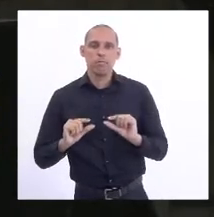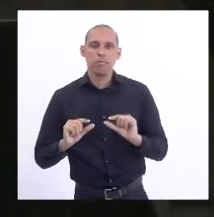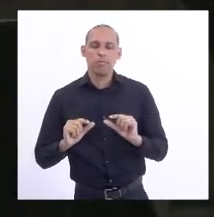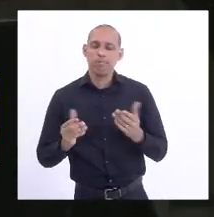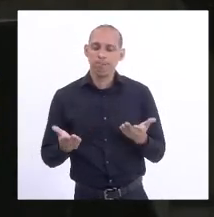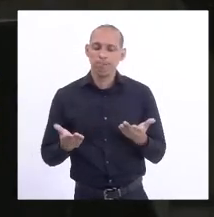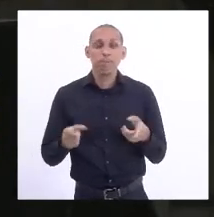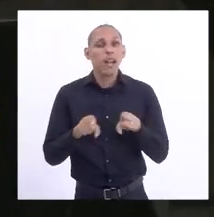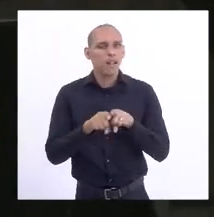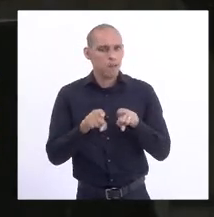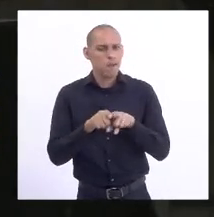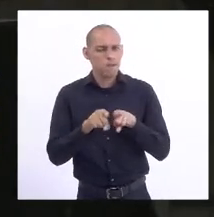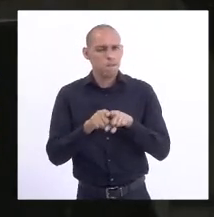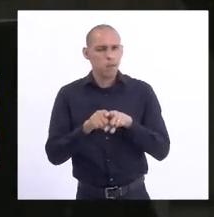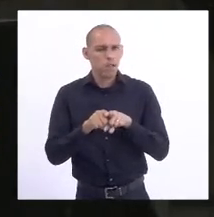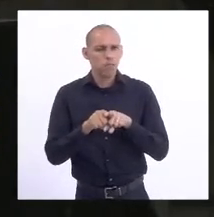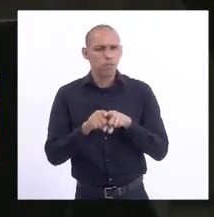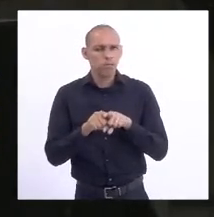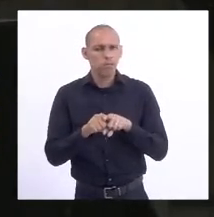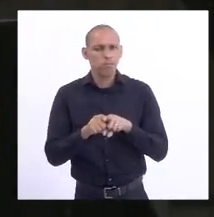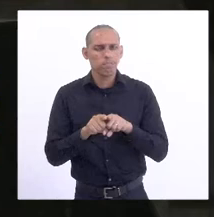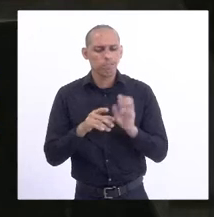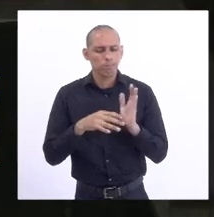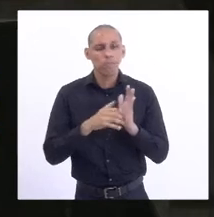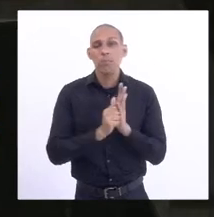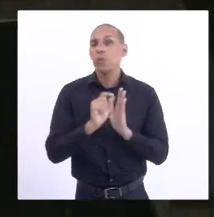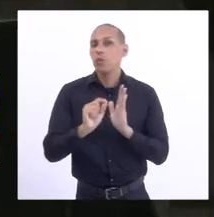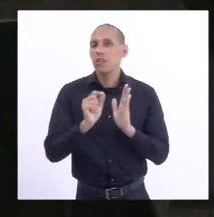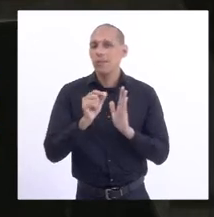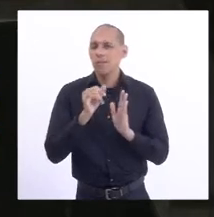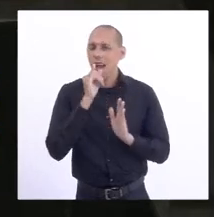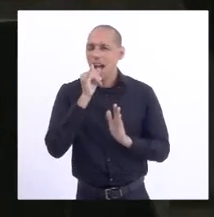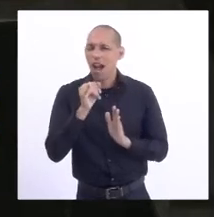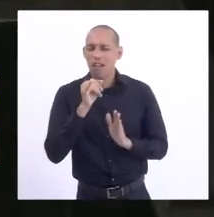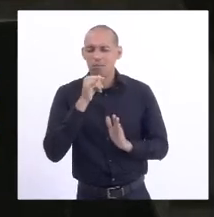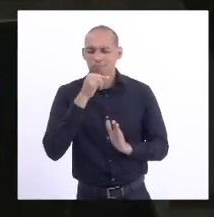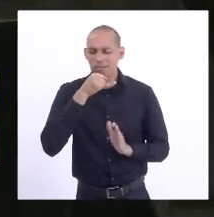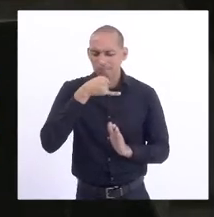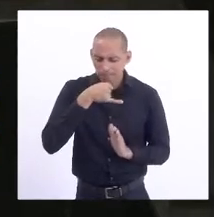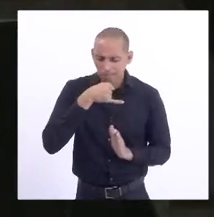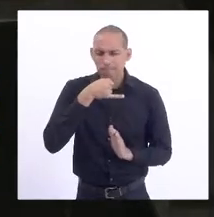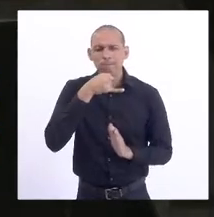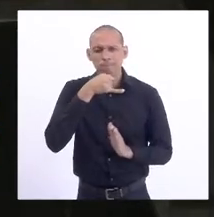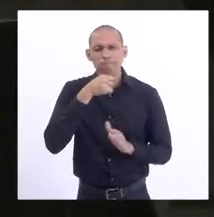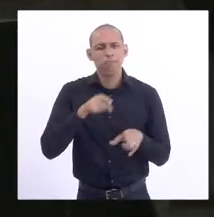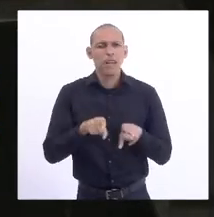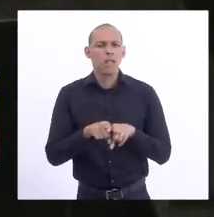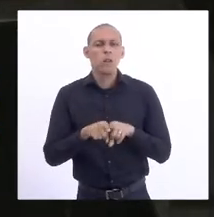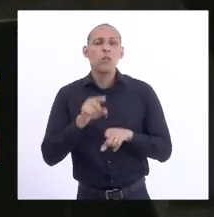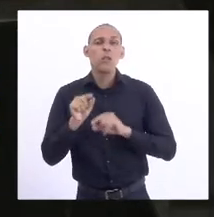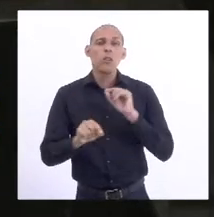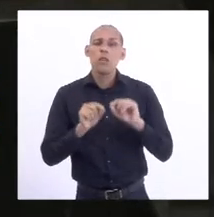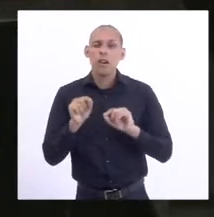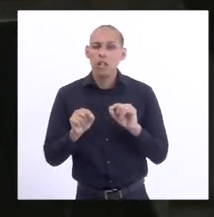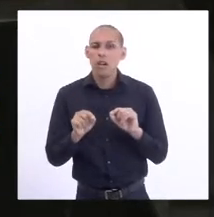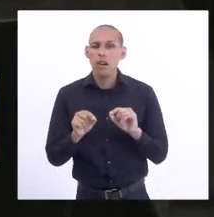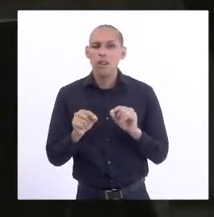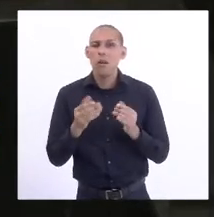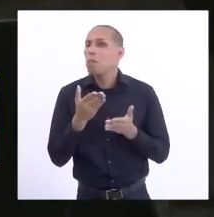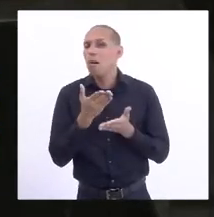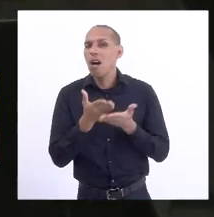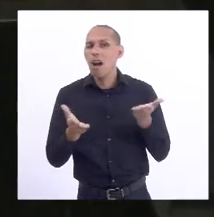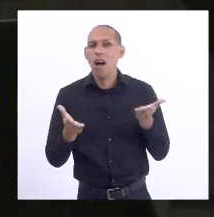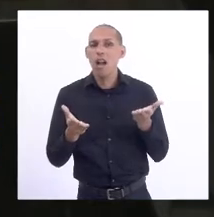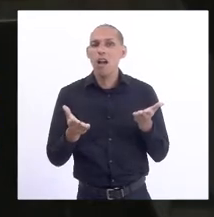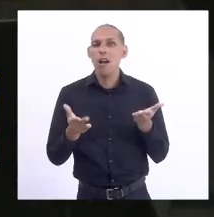eu também queria fazer um registro de tristeza pela perda do